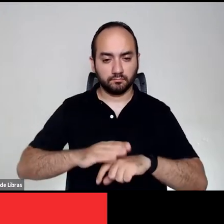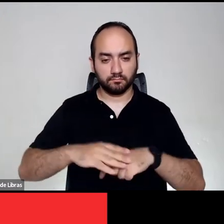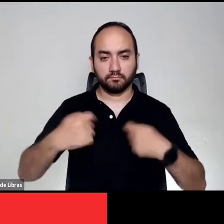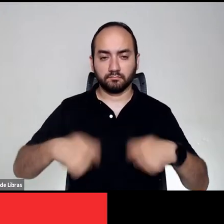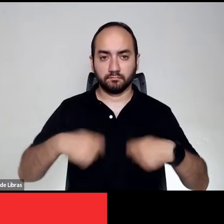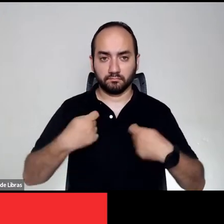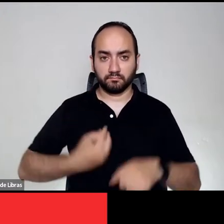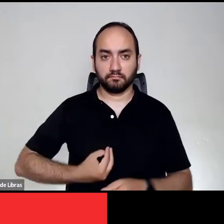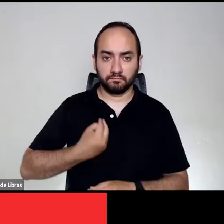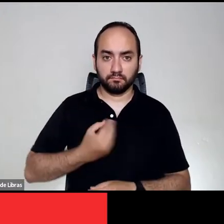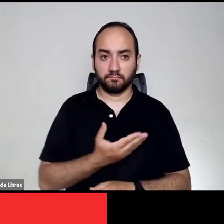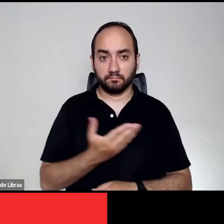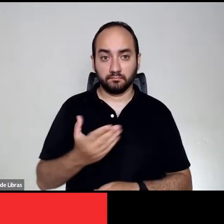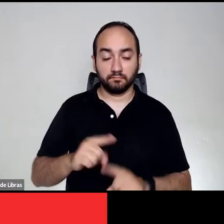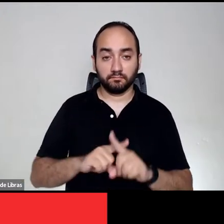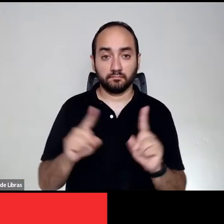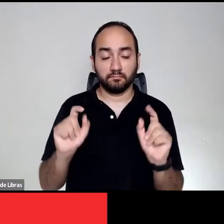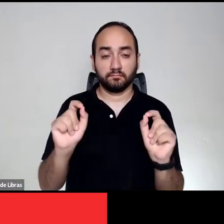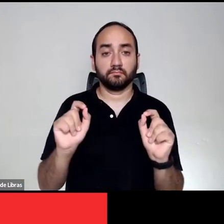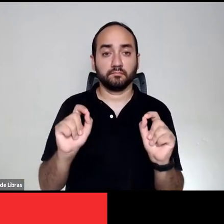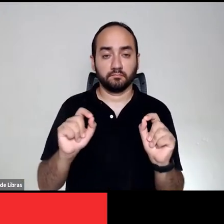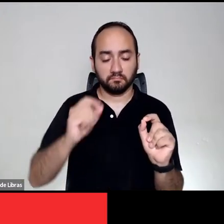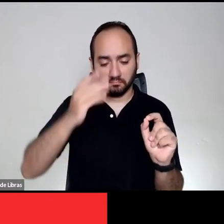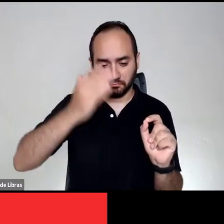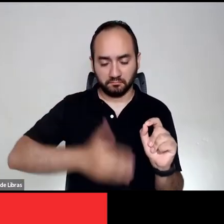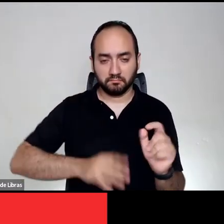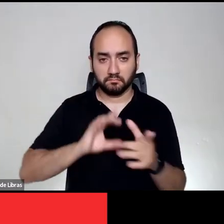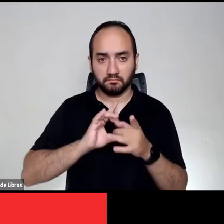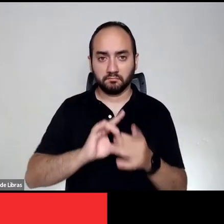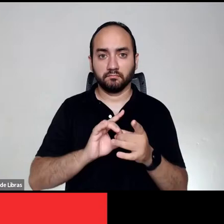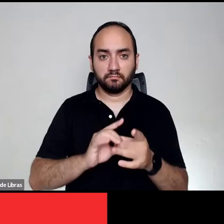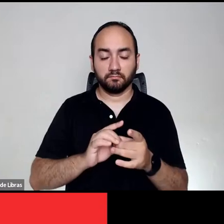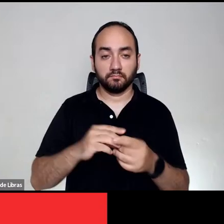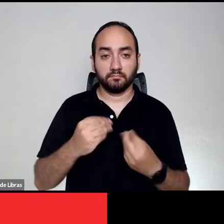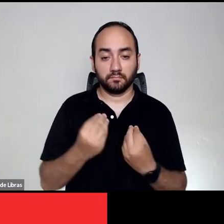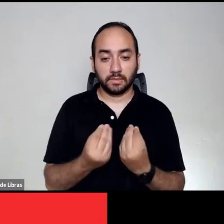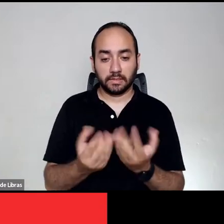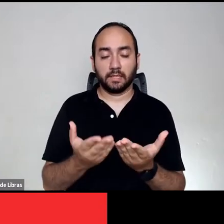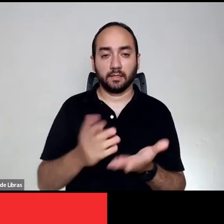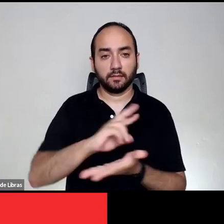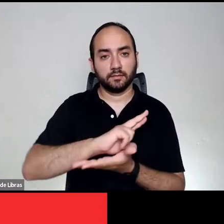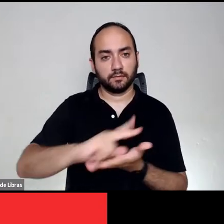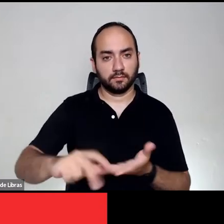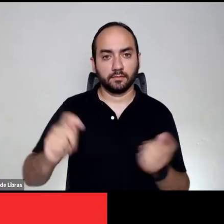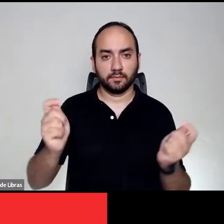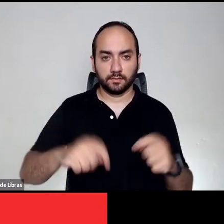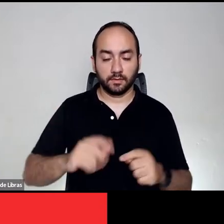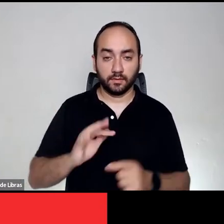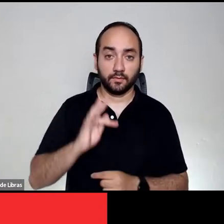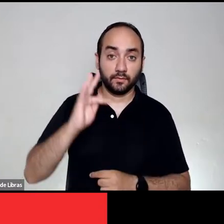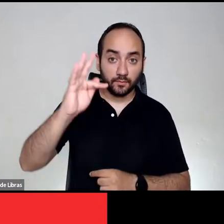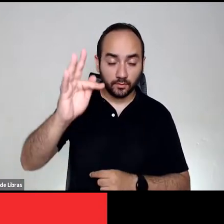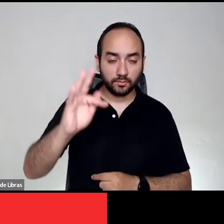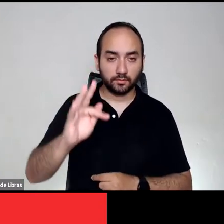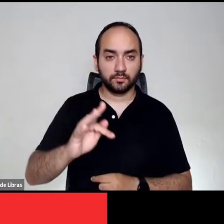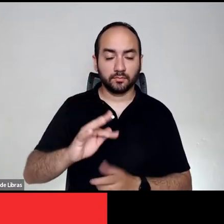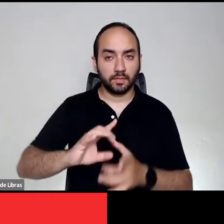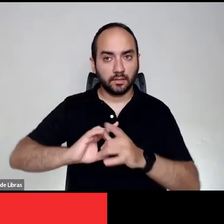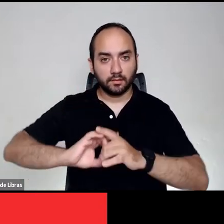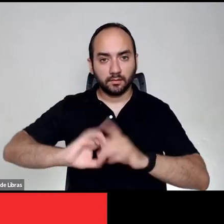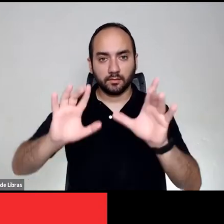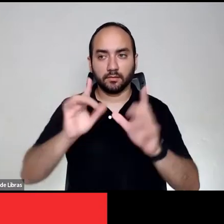presente, mas também o compromisso em contribuir ativamente para a construção de um futuro libertário.